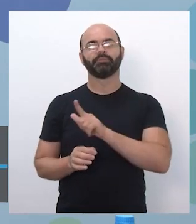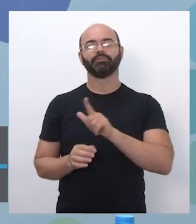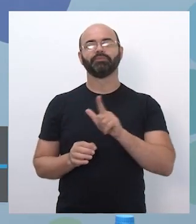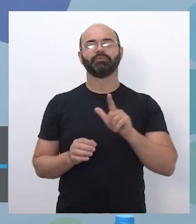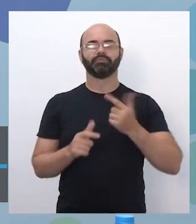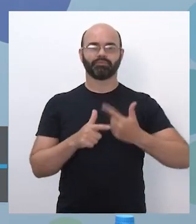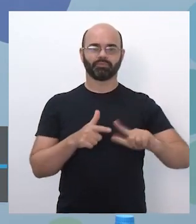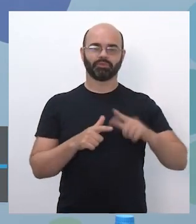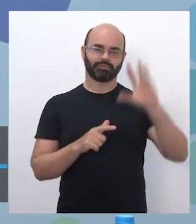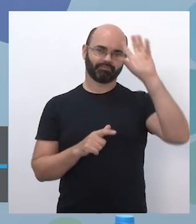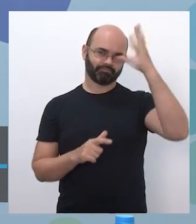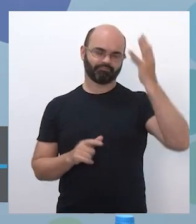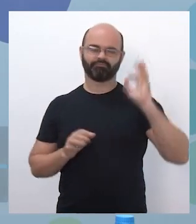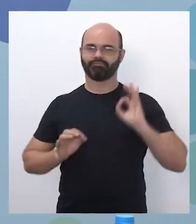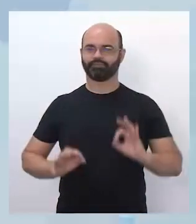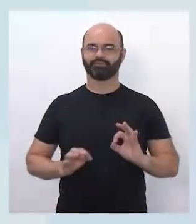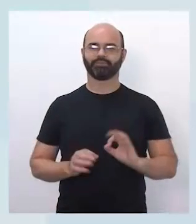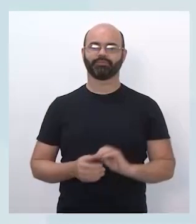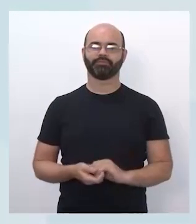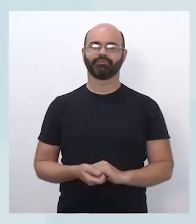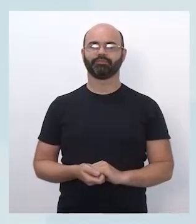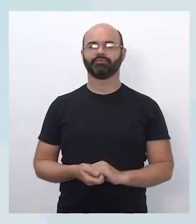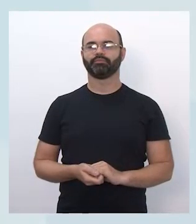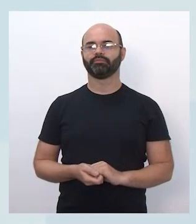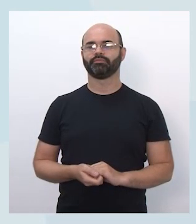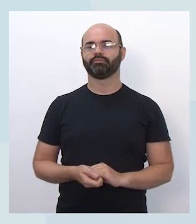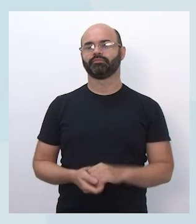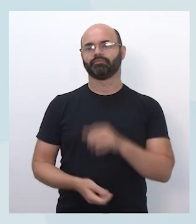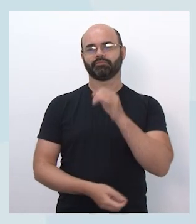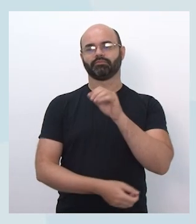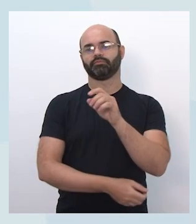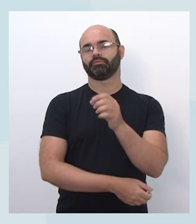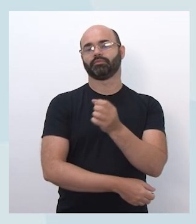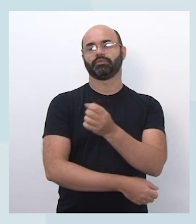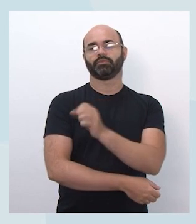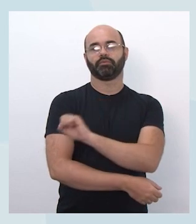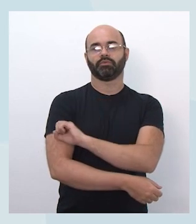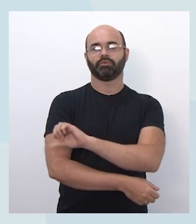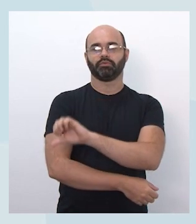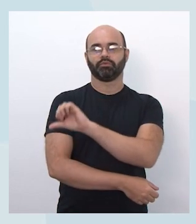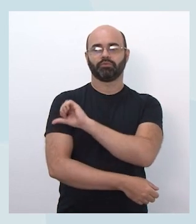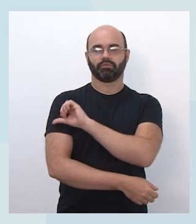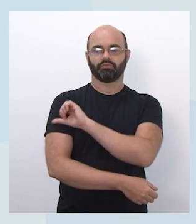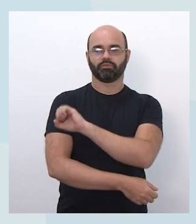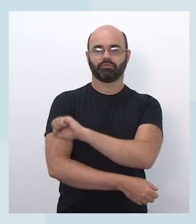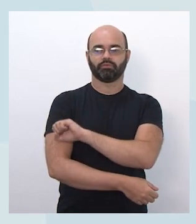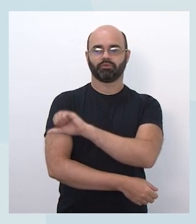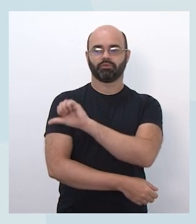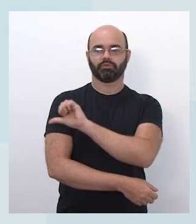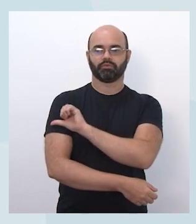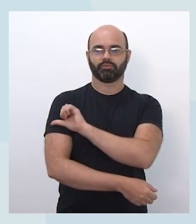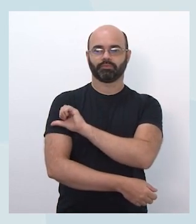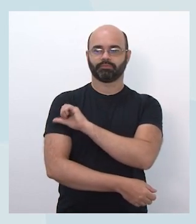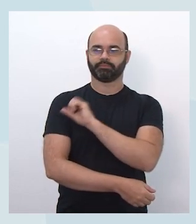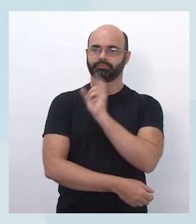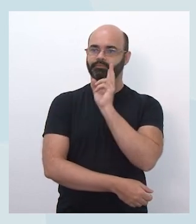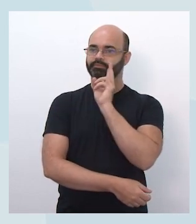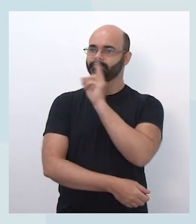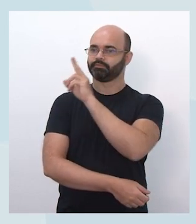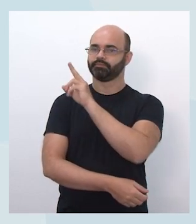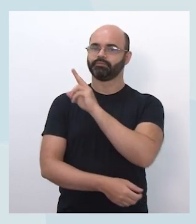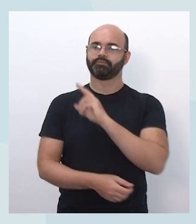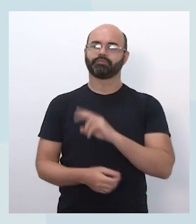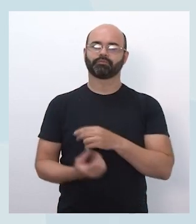As missões dos oitavos e nonos anos, que vão ser, acho que até deixando isso claro, as informações